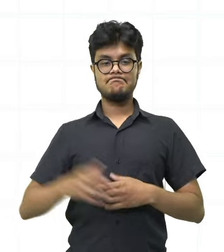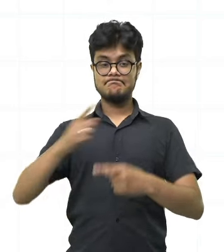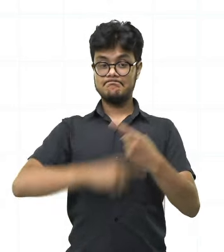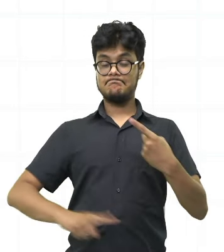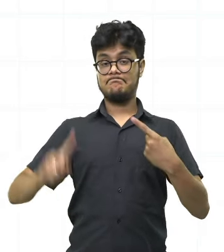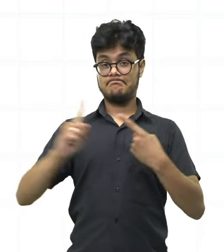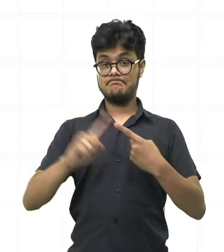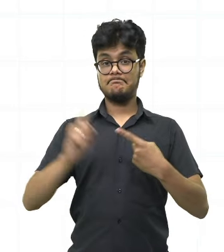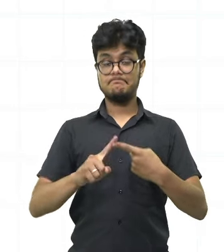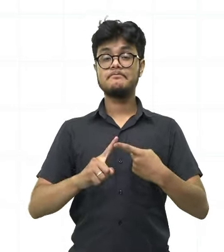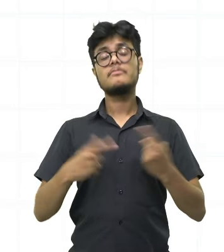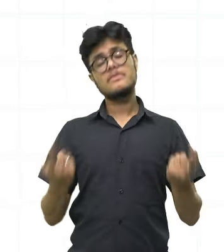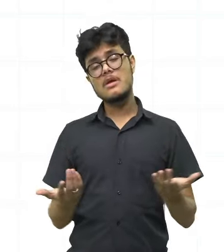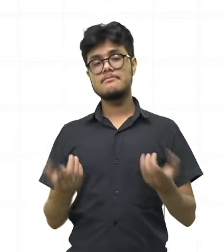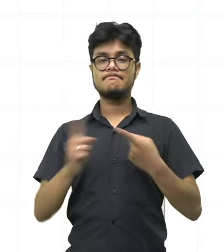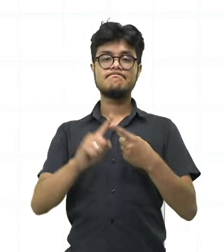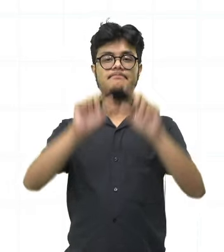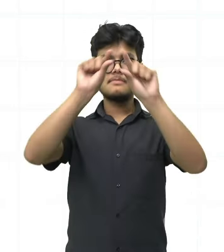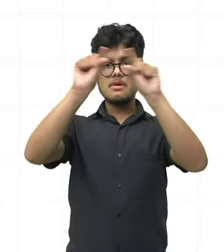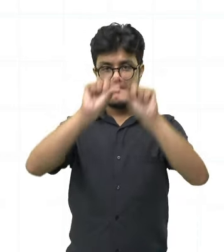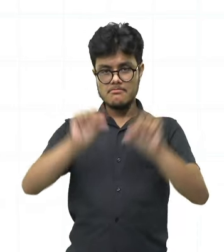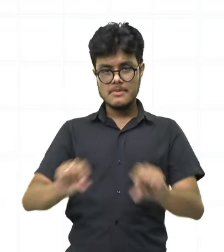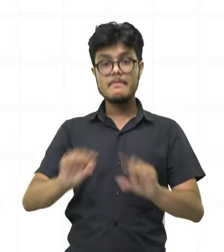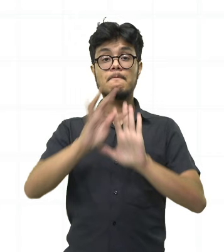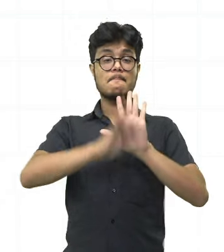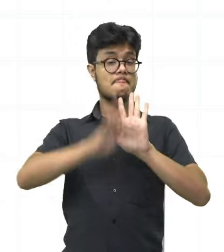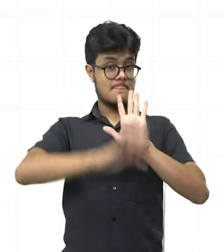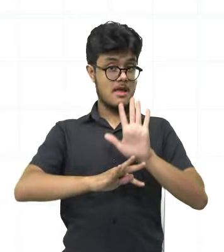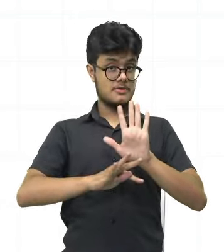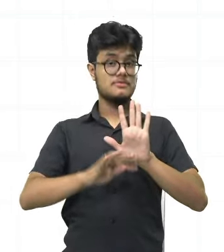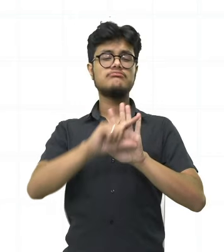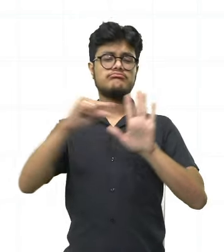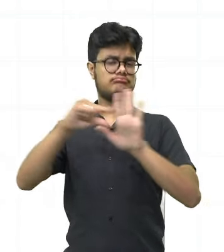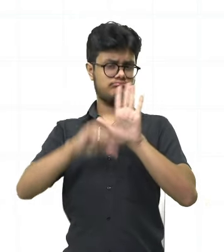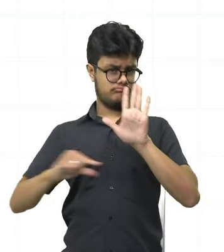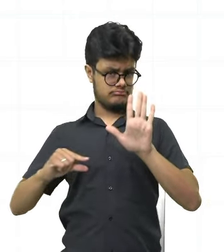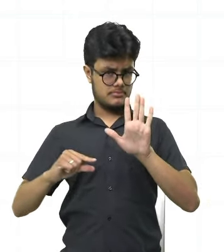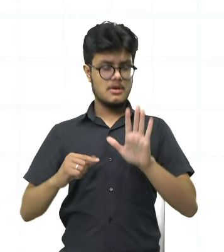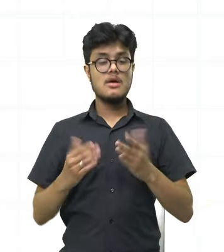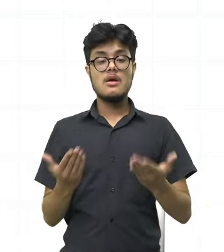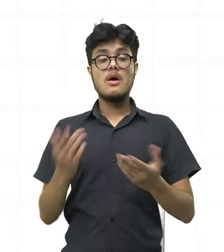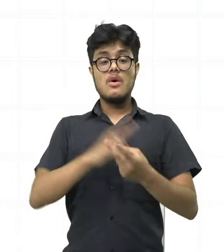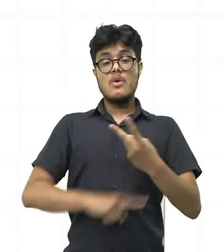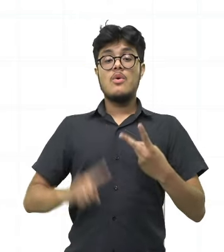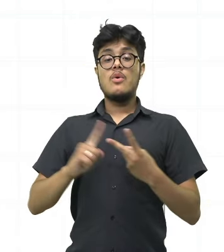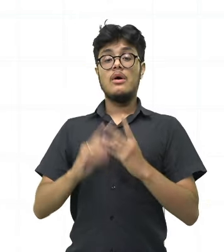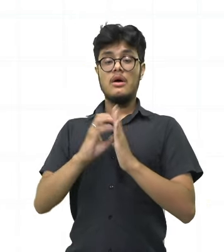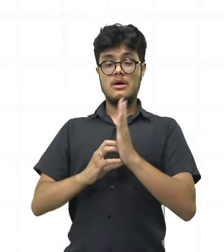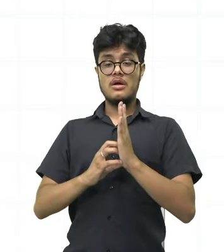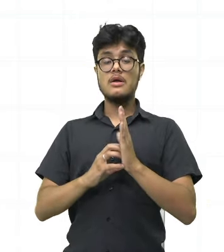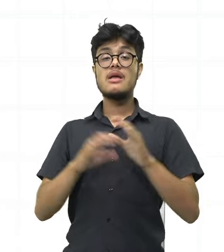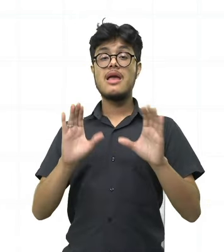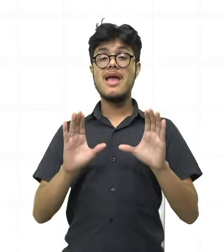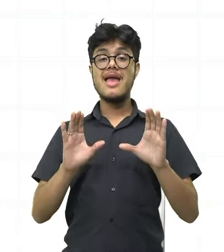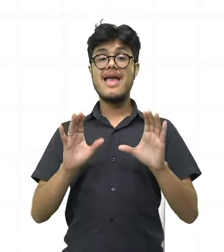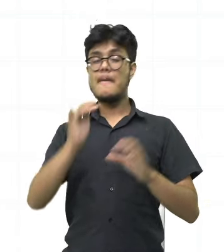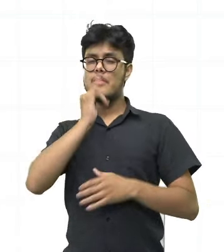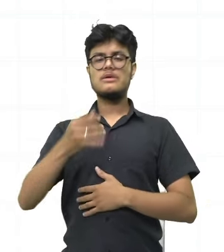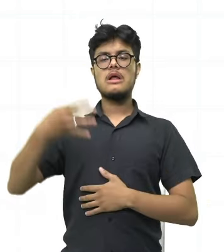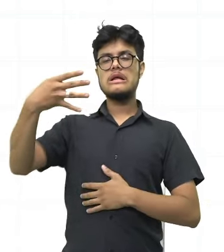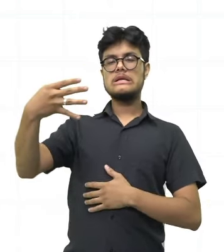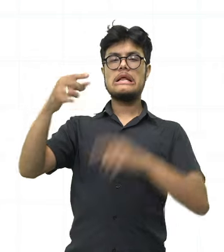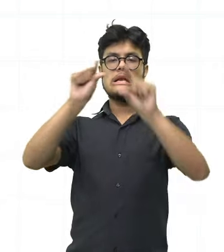como eu falei pra vocês, o verso é cada linha de um poema. A estrofe é um conjunto de